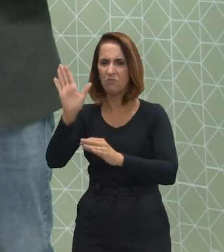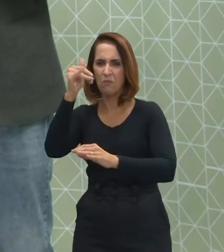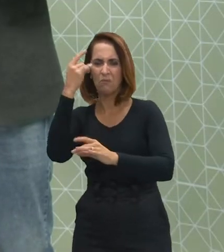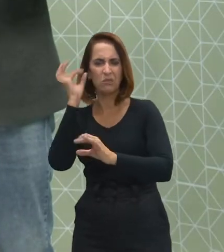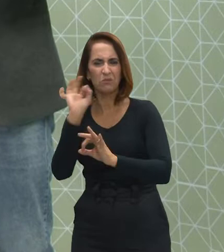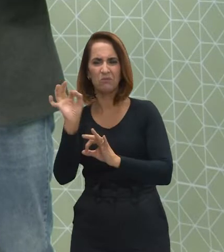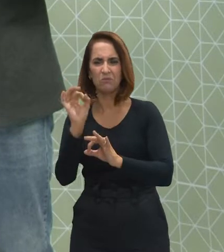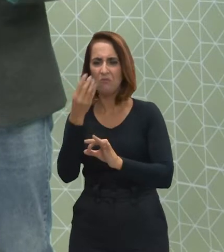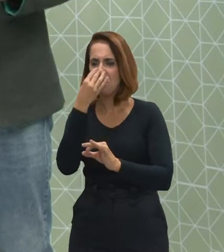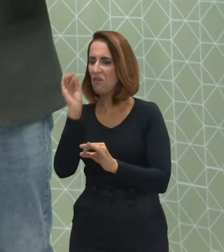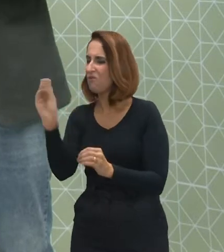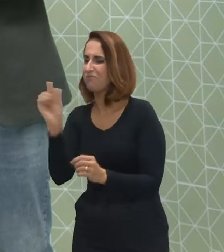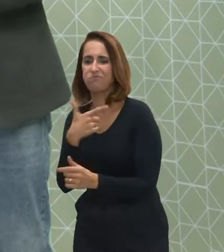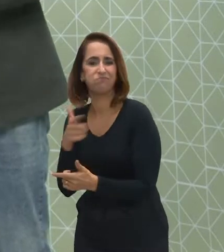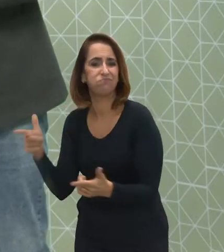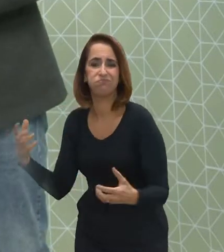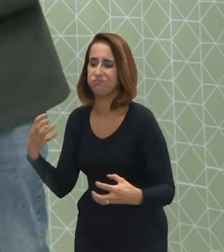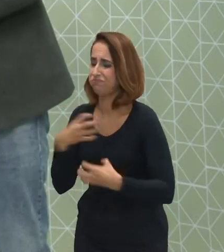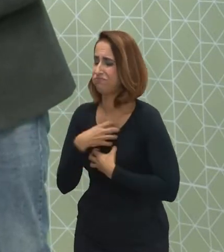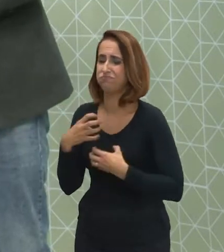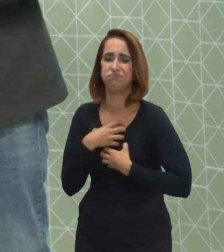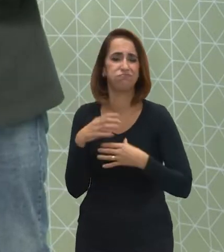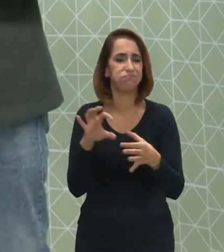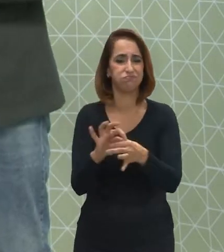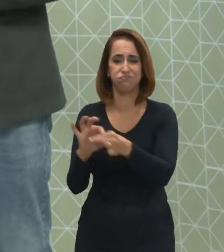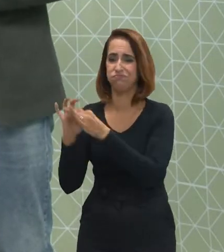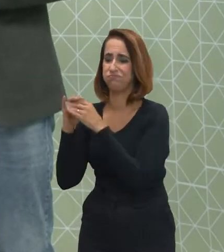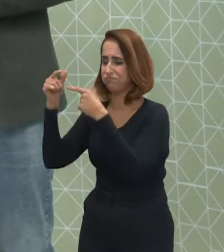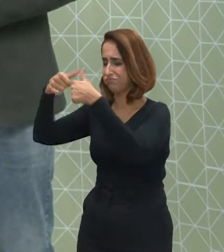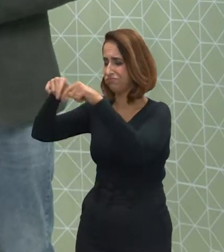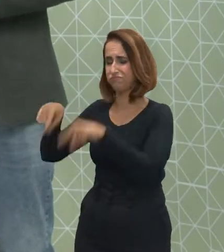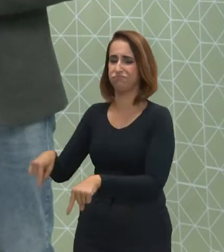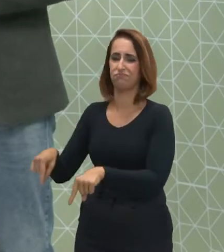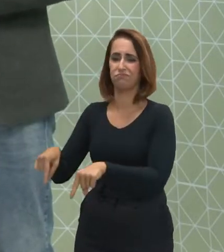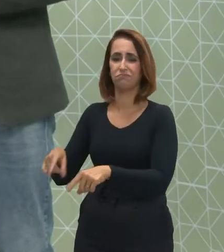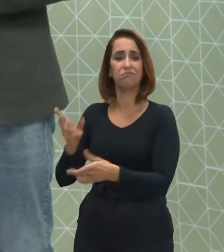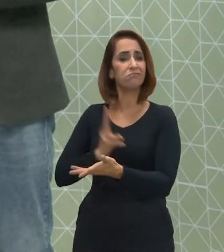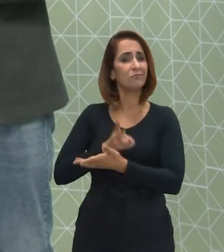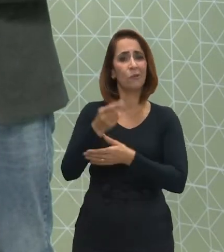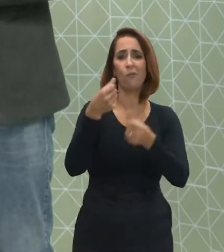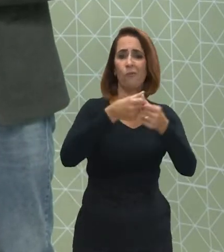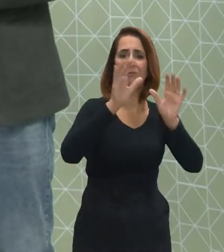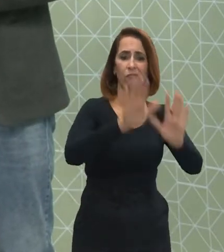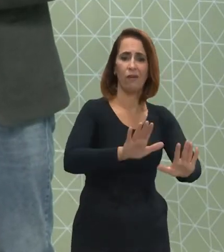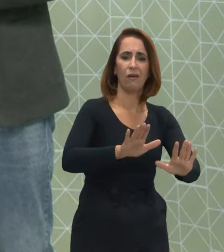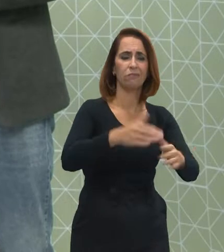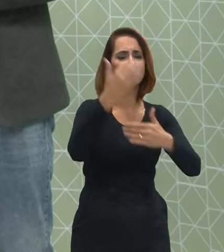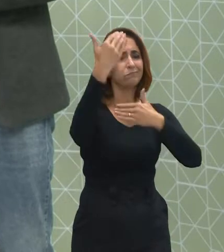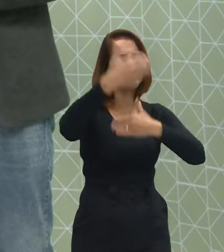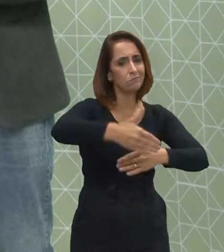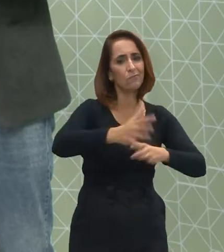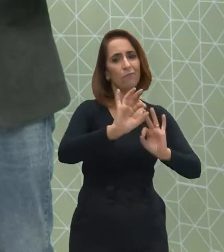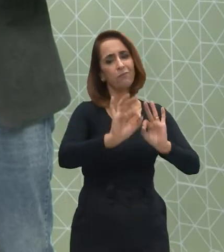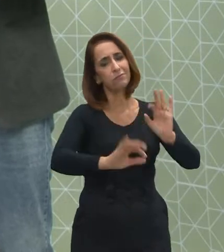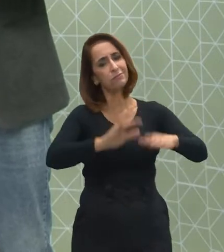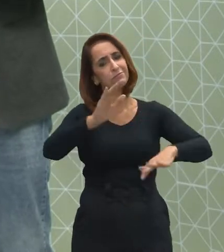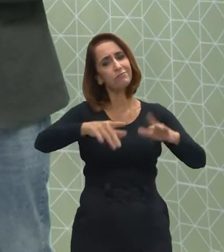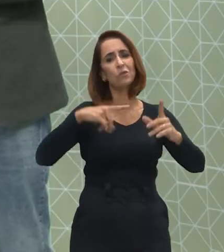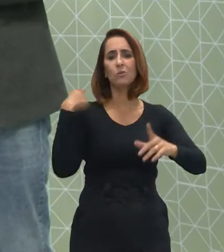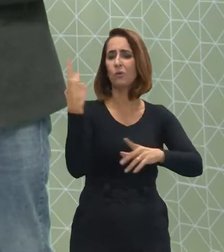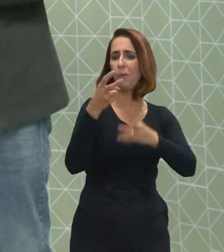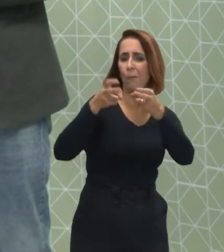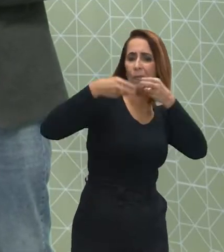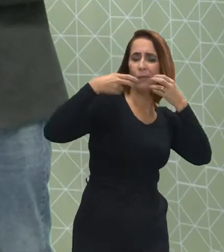de... Não faz muito sentido o contexto, isso daqui. Sempre vão ficar nas provas que nós